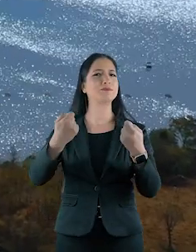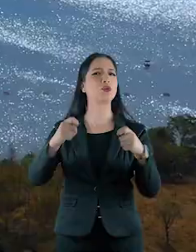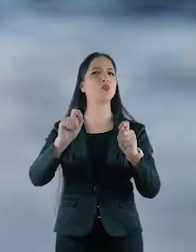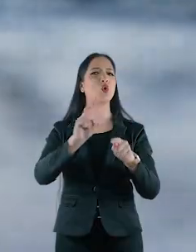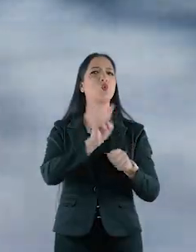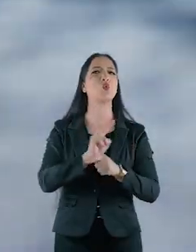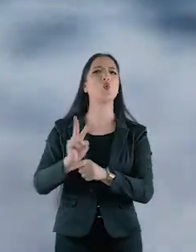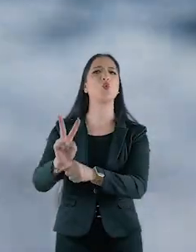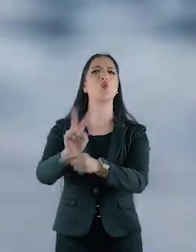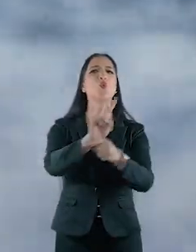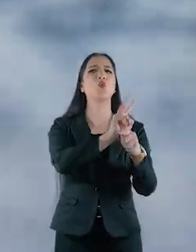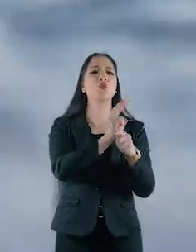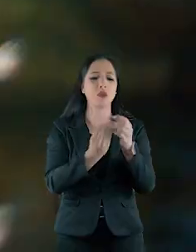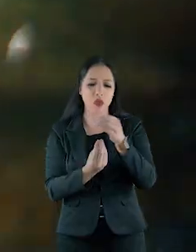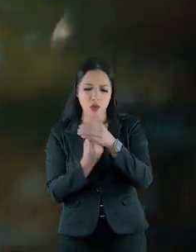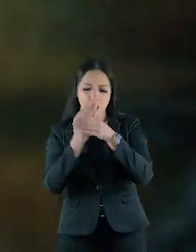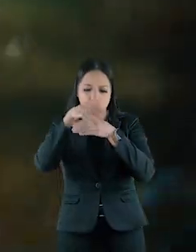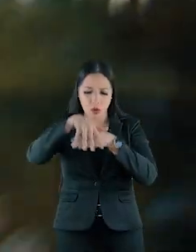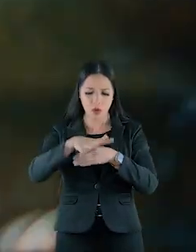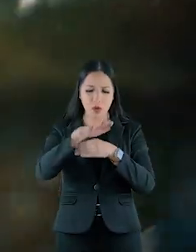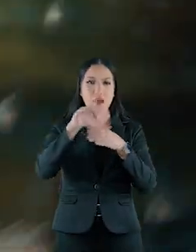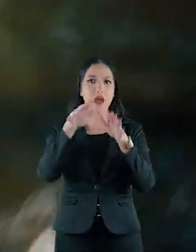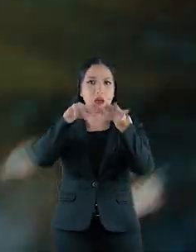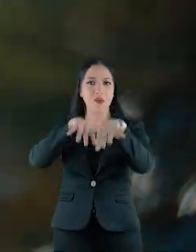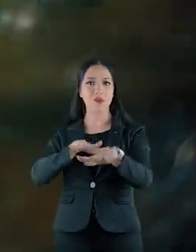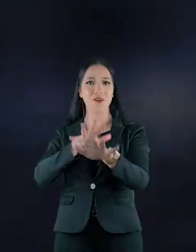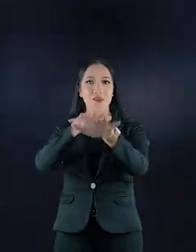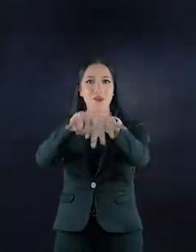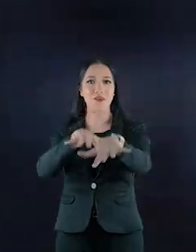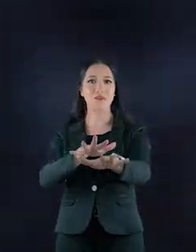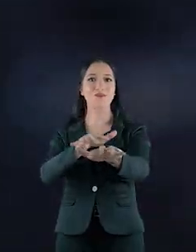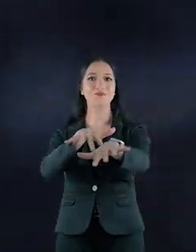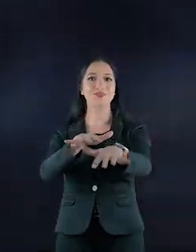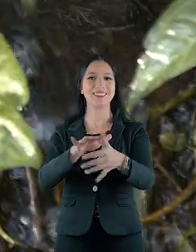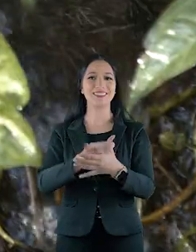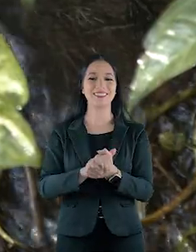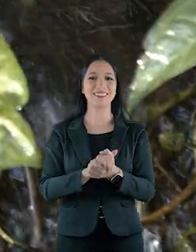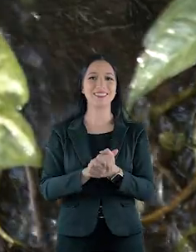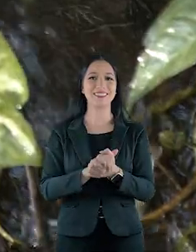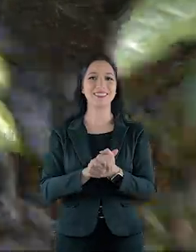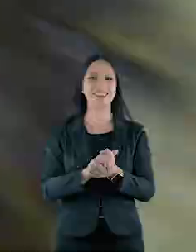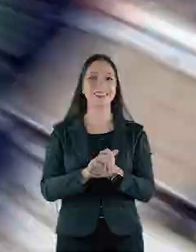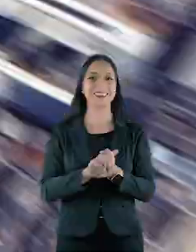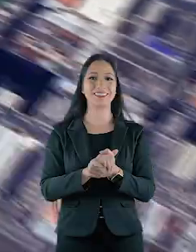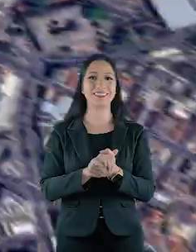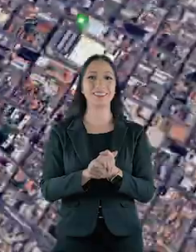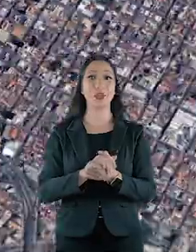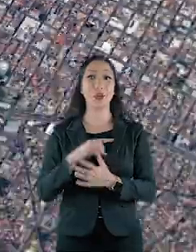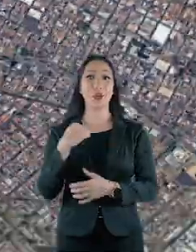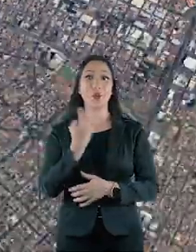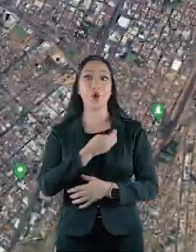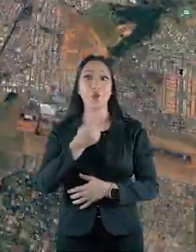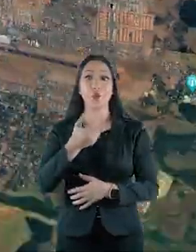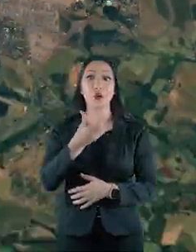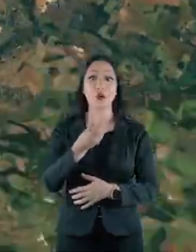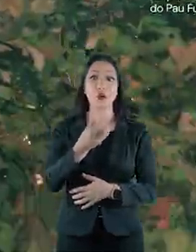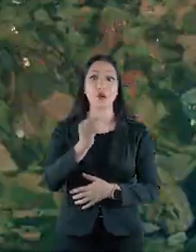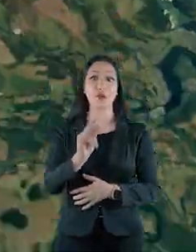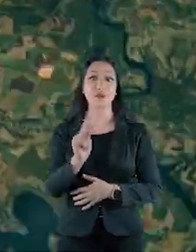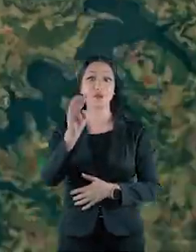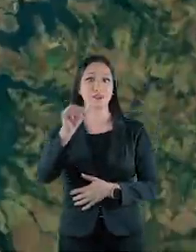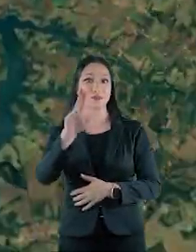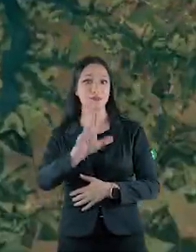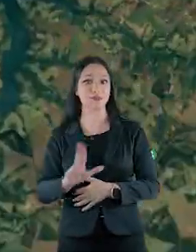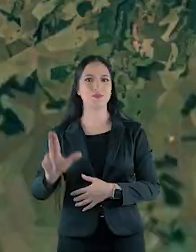de tratamento. É preciso preservar as fontes primárias de água, os rios e nascentes. Estamos a